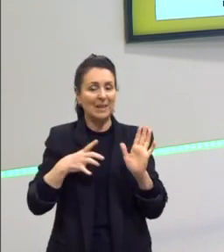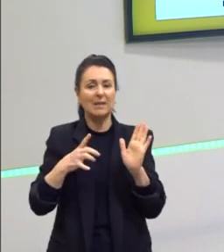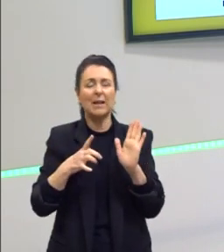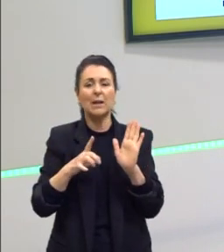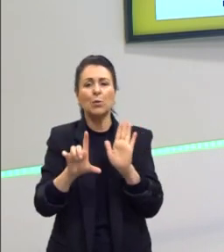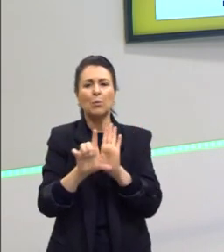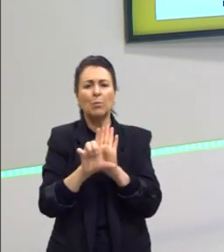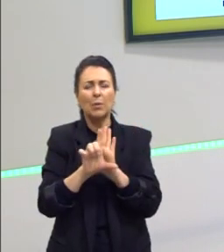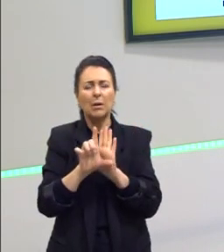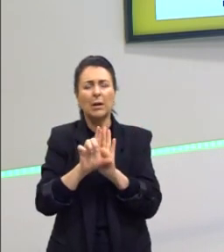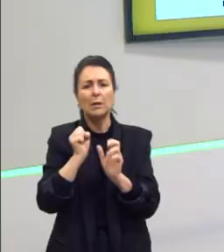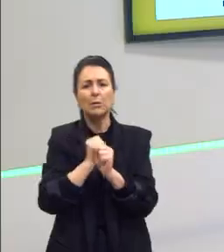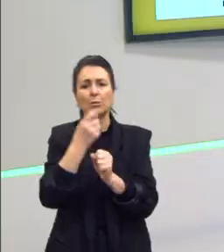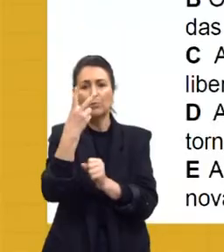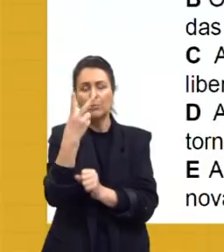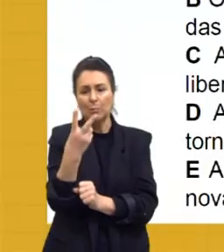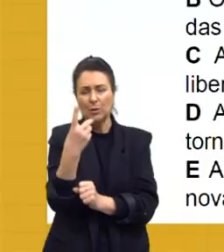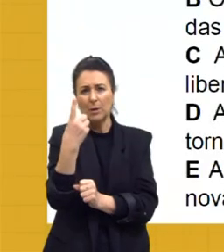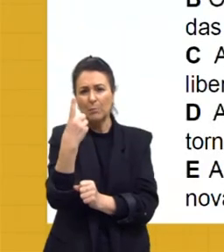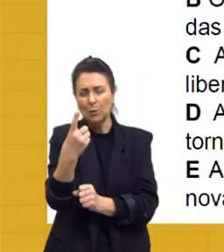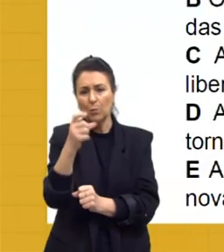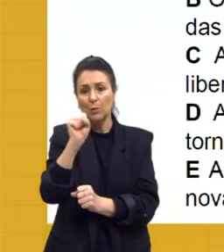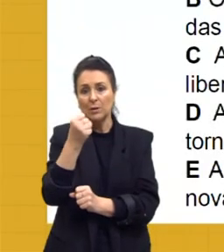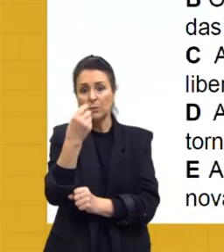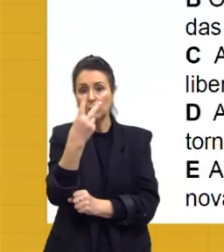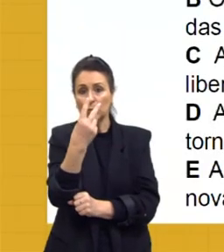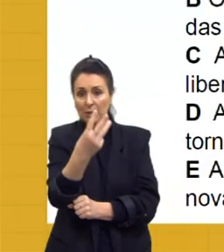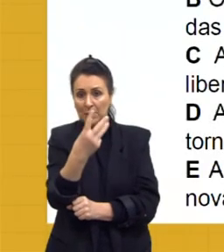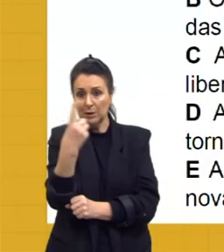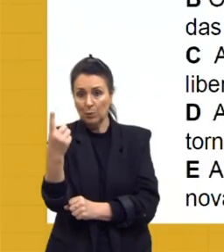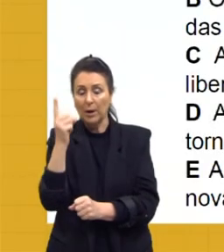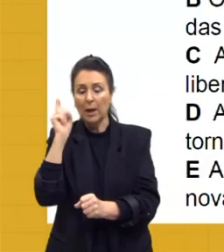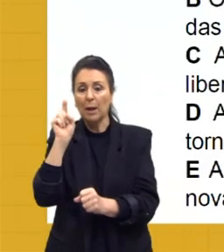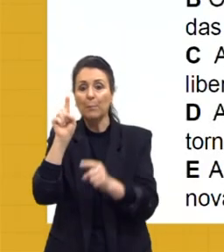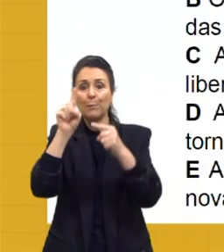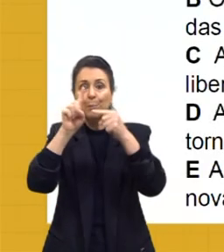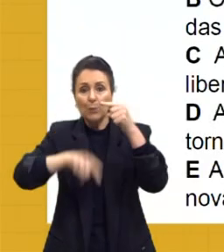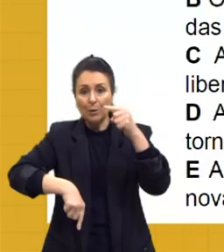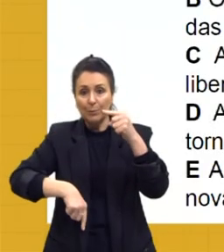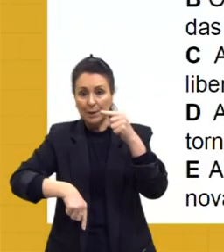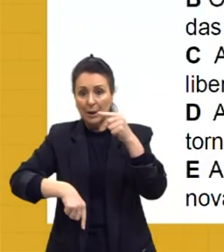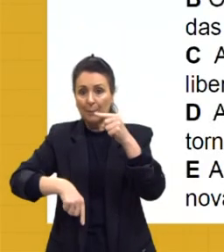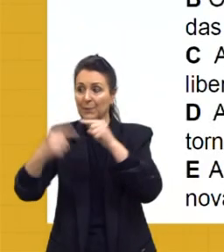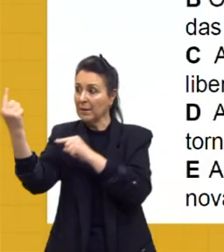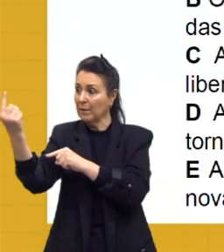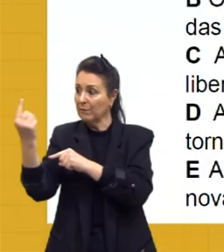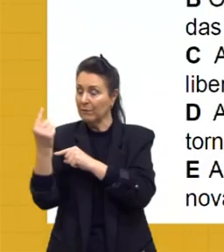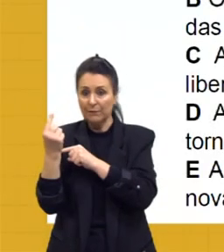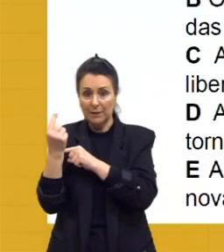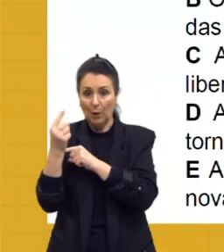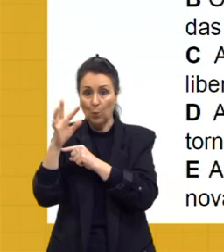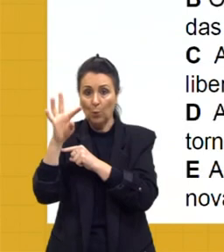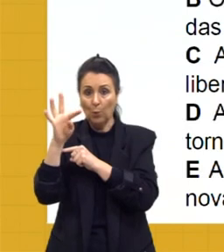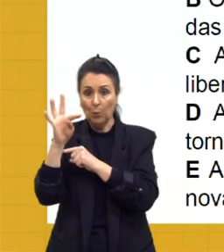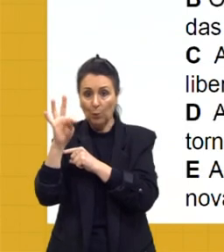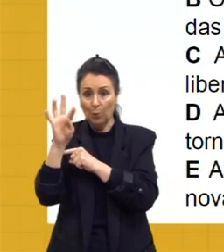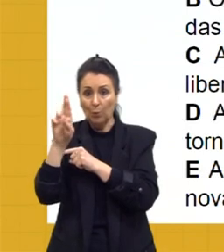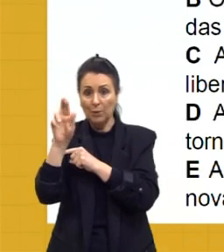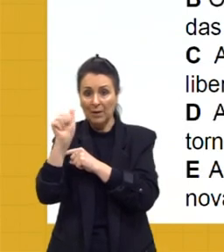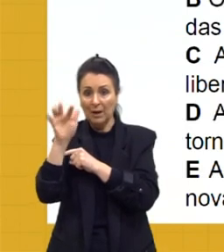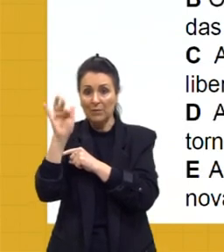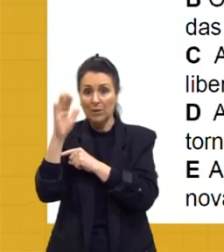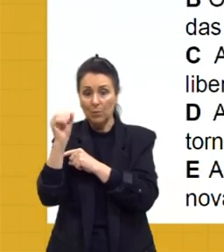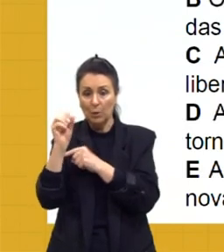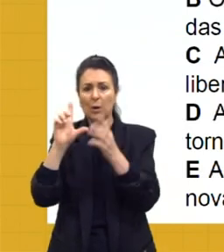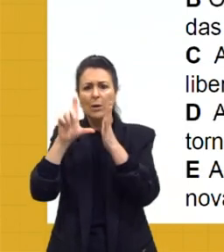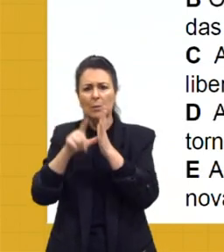1831, que é a lei Feijó, que proibia o tráfico. Depois vai ter, 1850, a